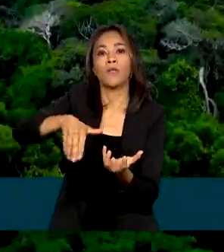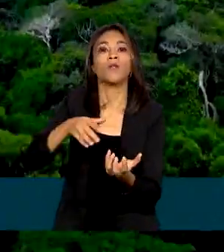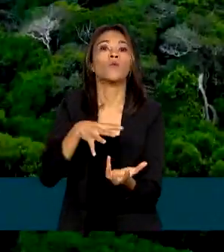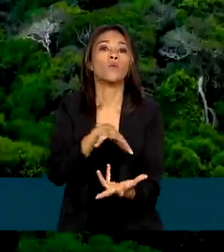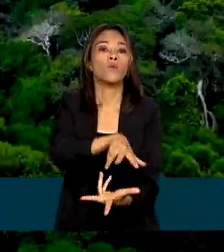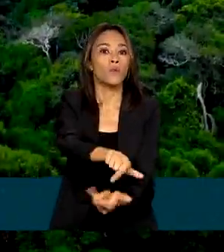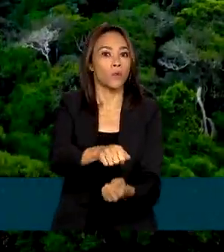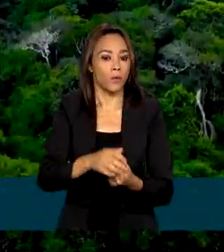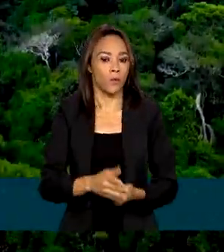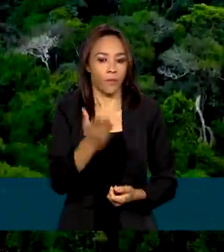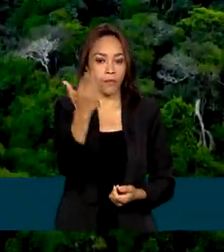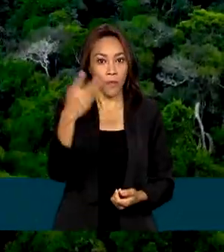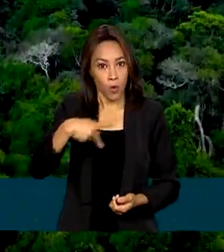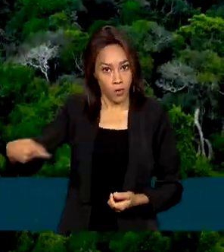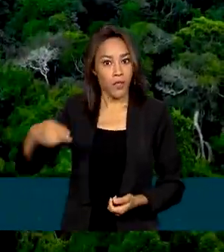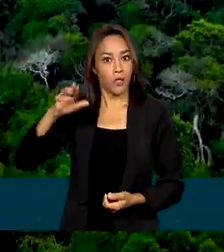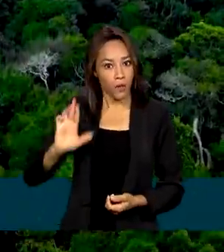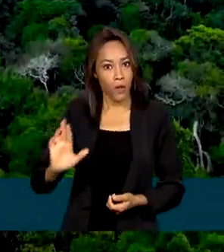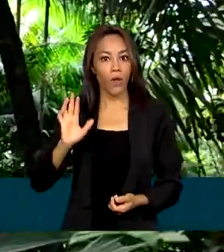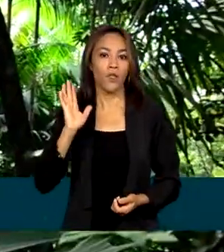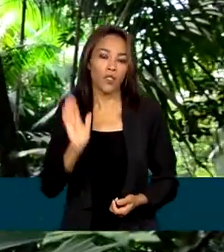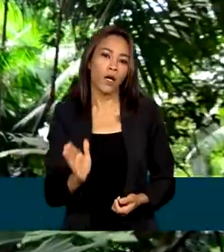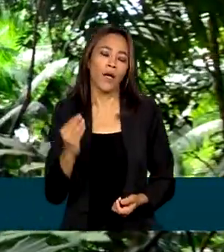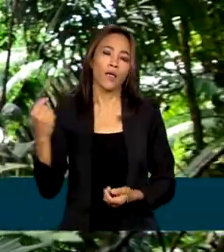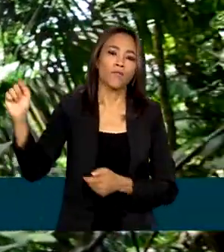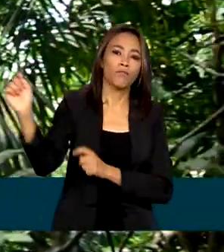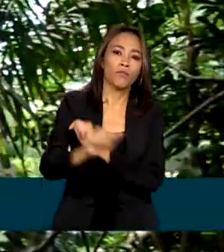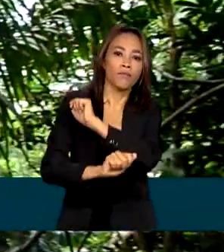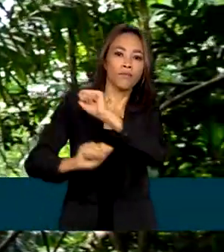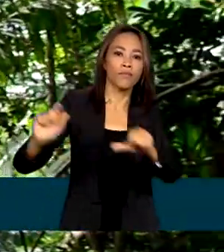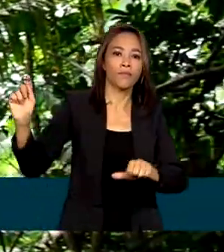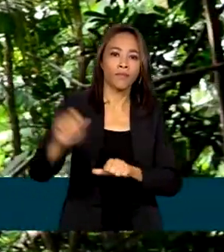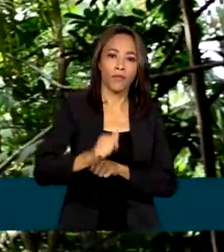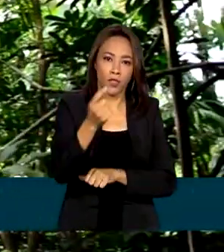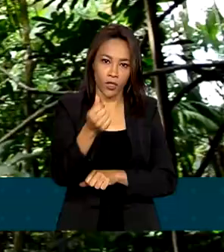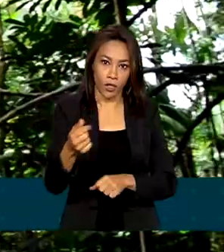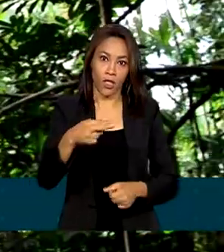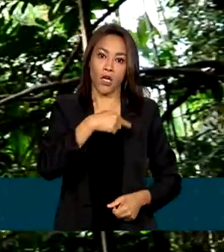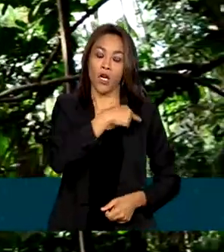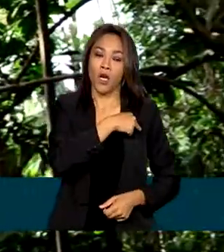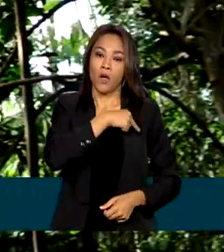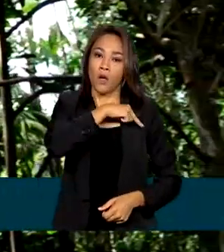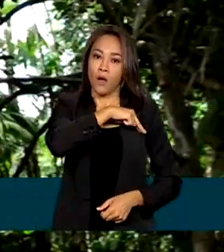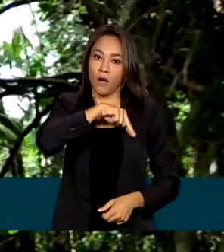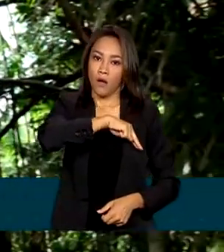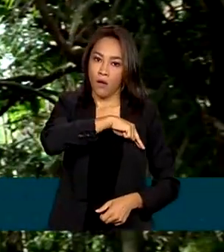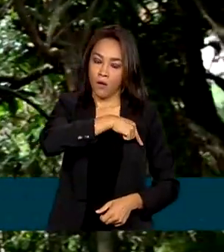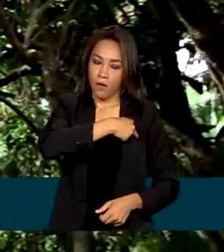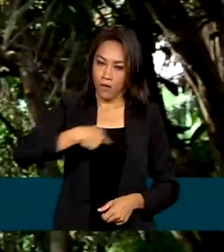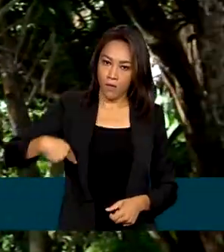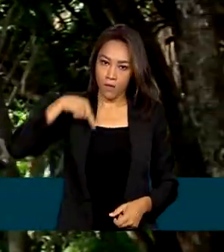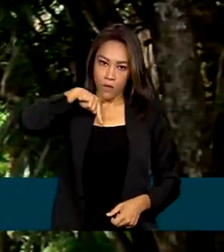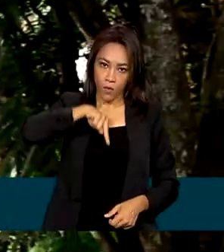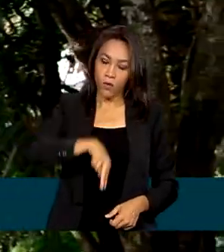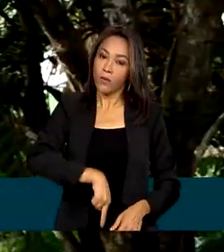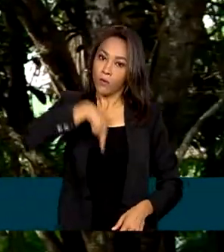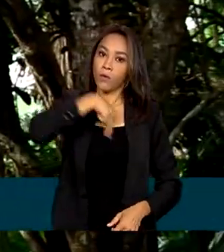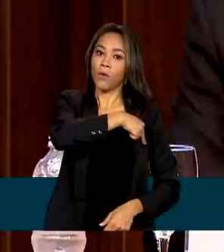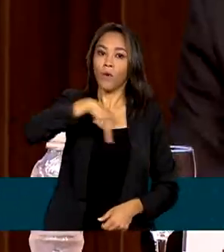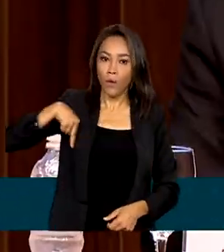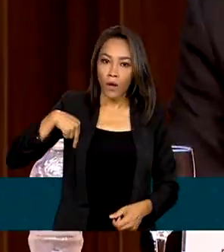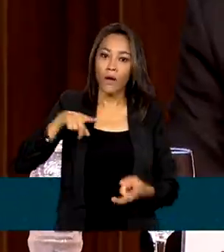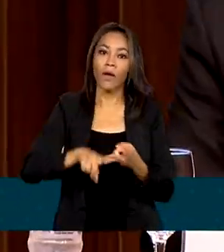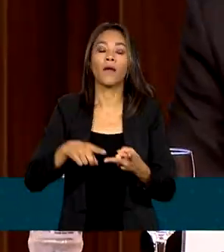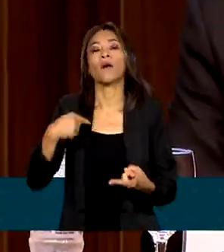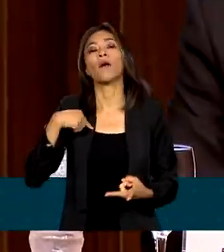Lula este ano. Com isso, os principais doadores do Fundo Amazônia, Noruega e Alemanha anunciaram a liberação de recursos.